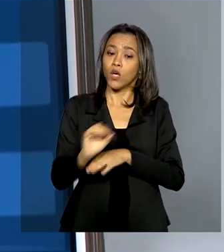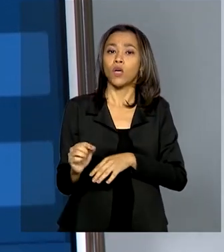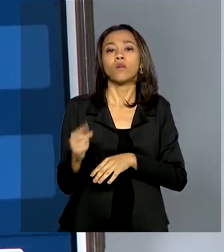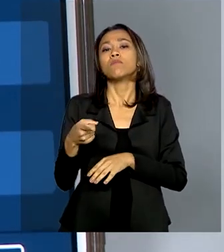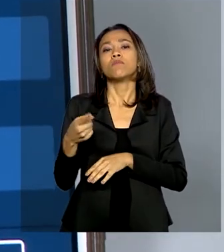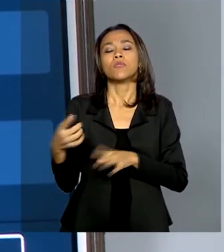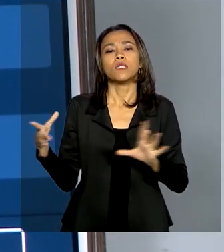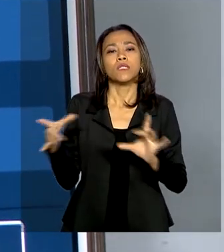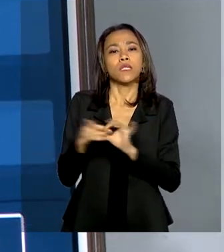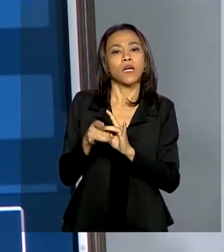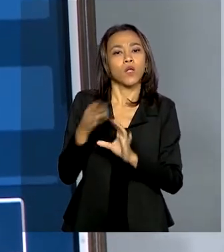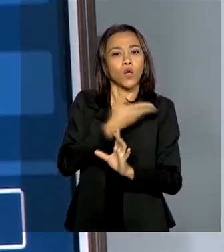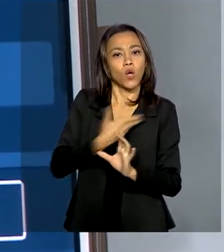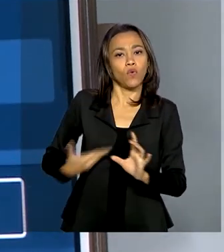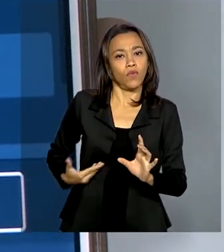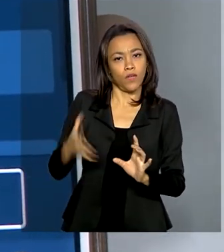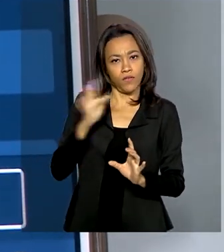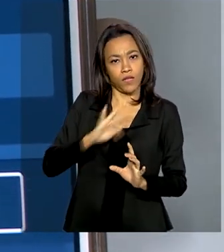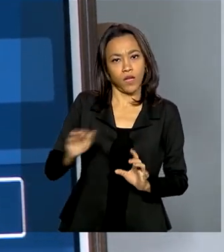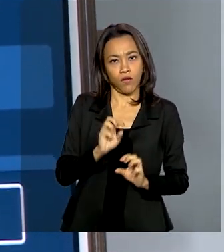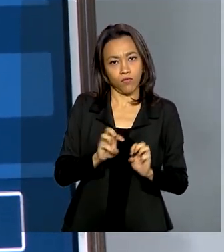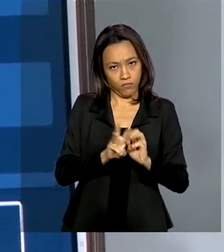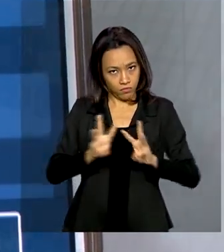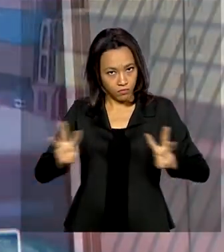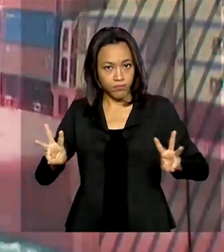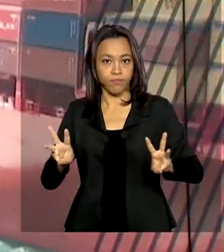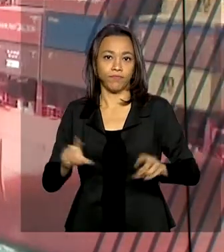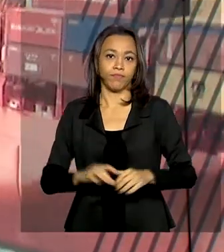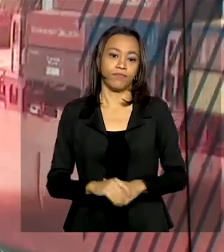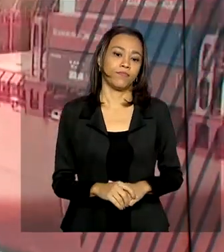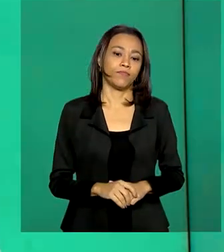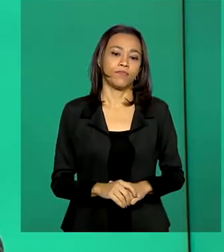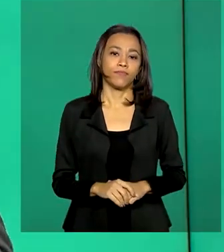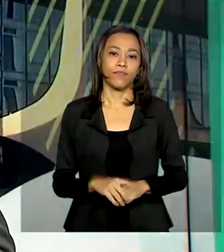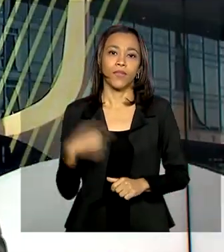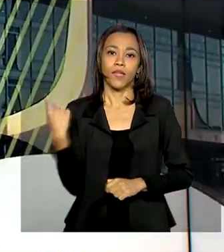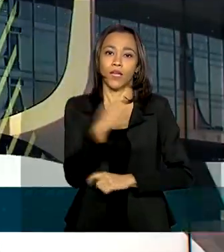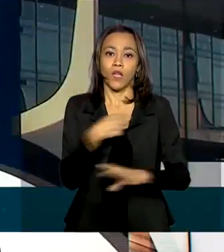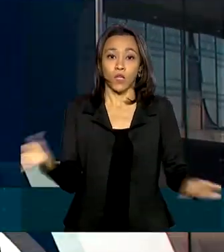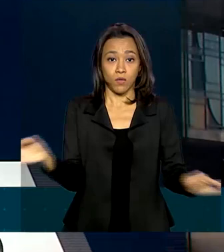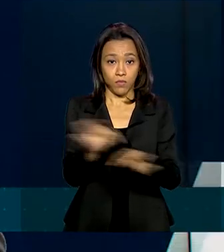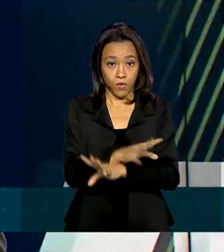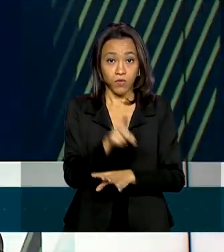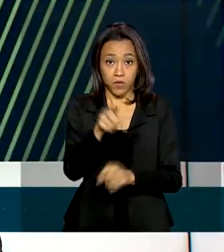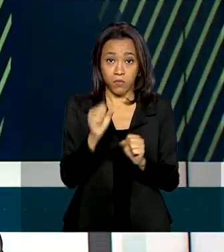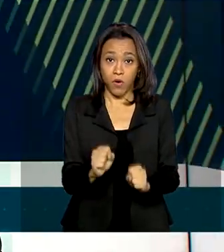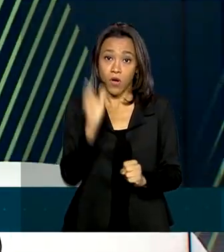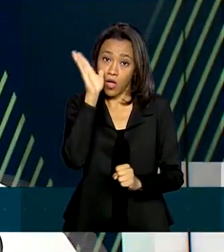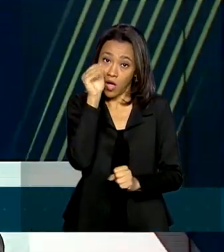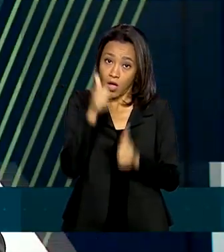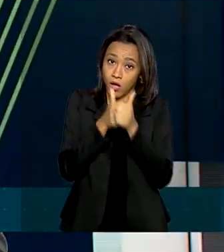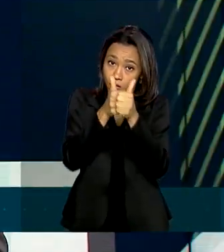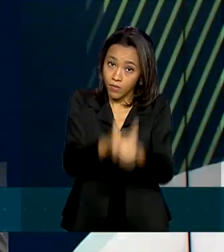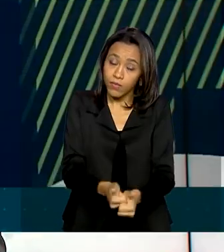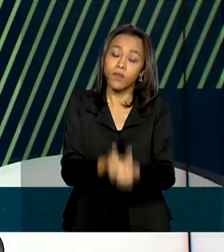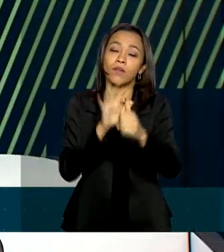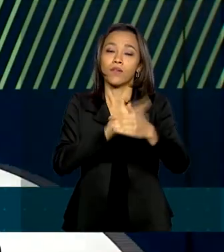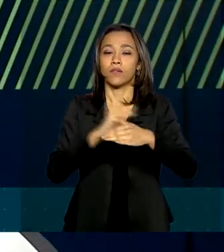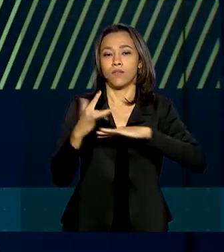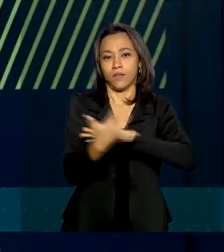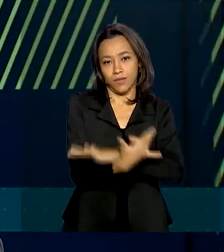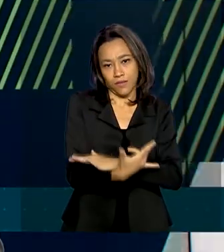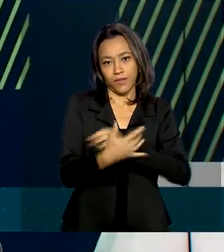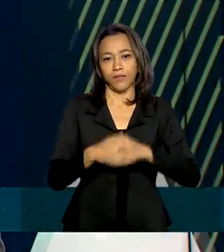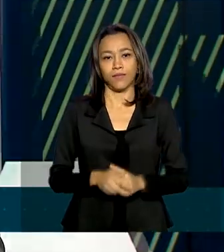do governo federal, o gov.br. A gente fica por aqui. Você pode nos acompanhar também pelas redes